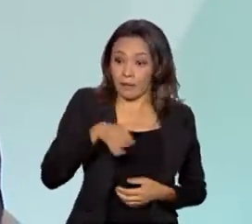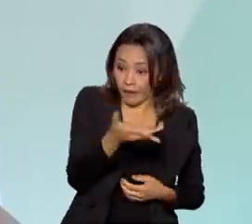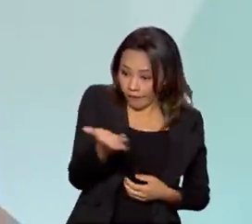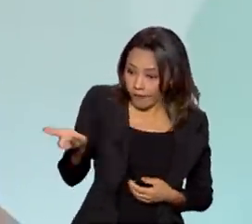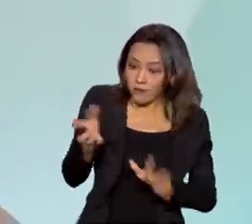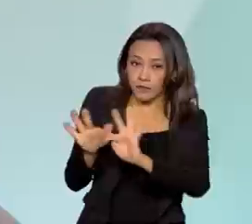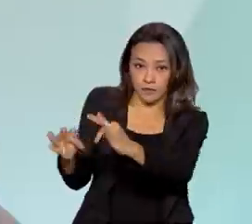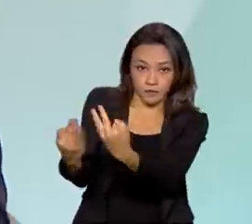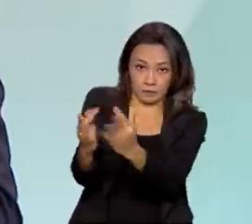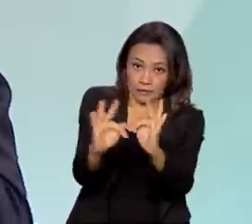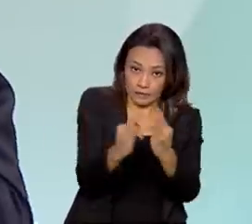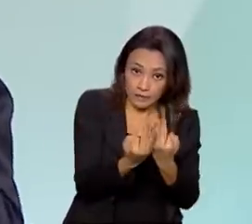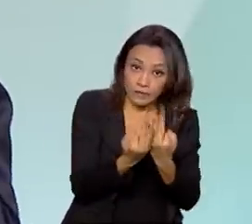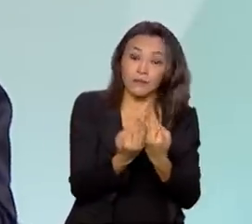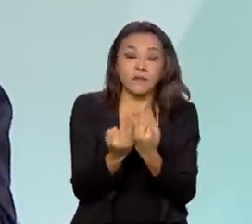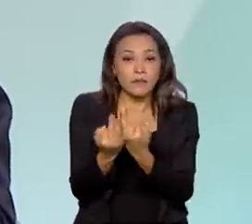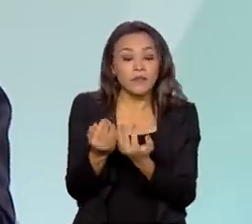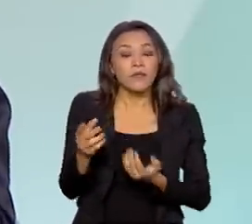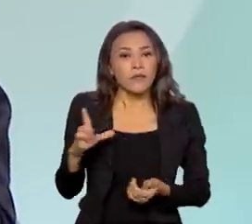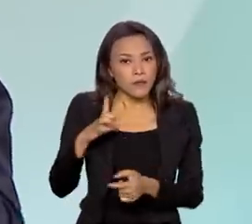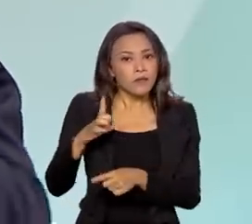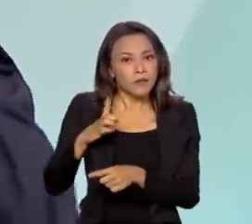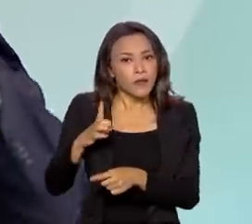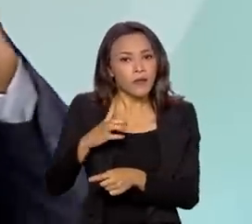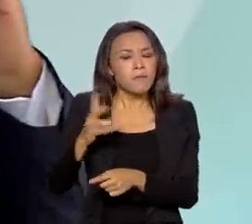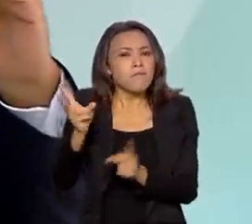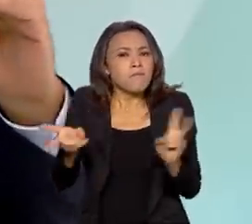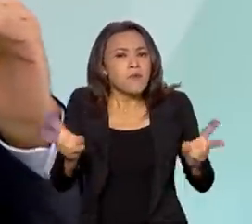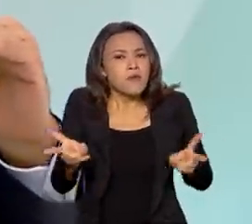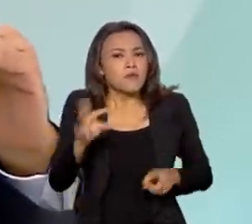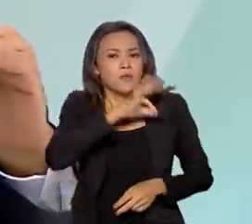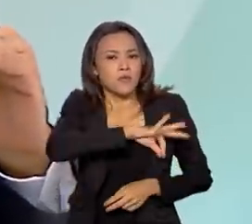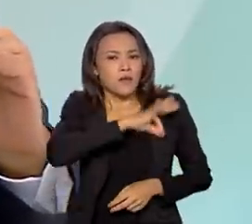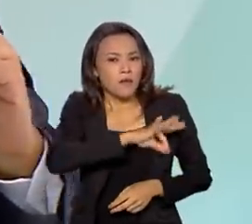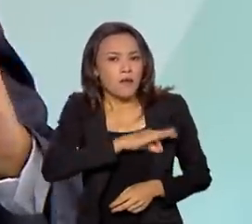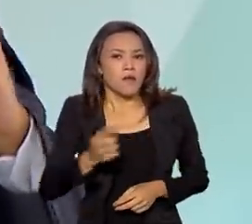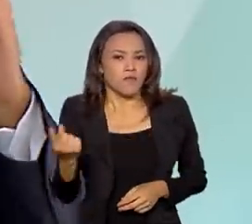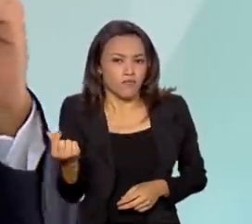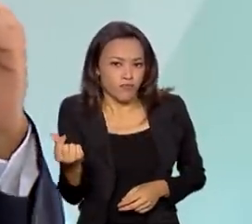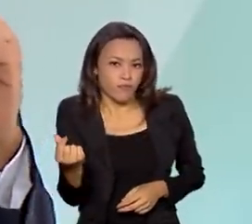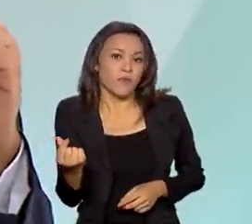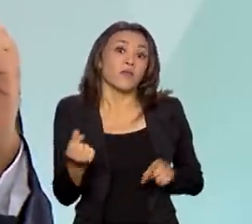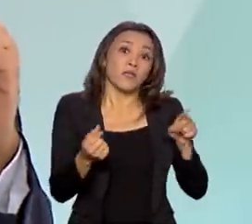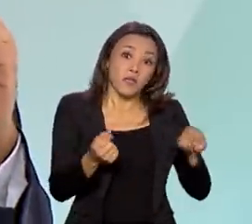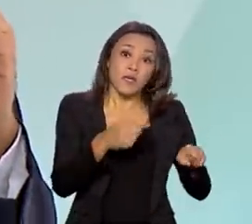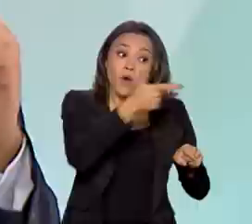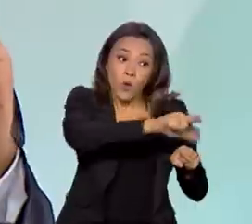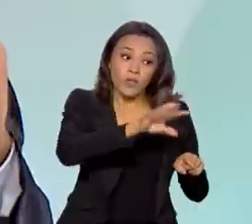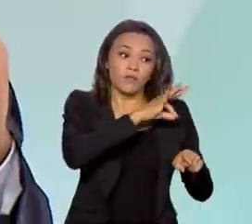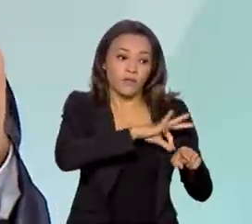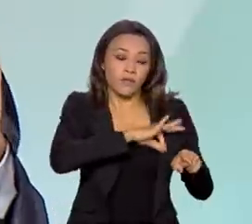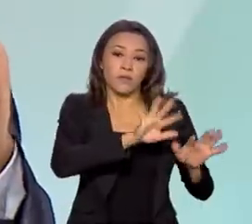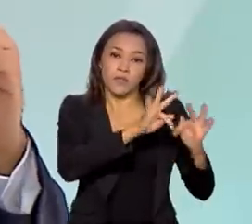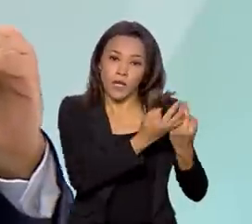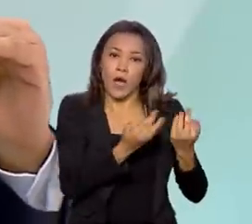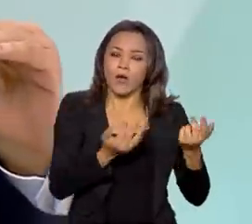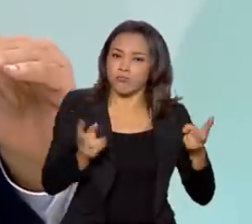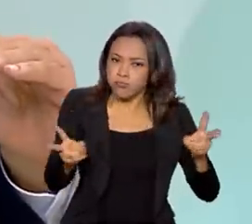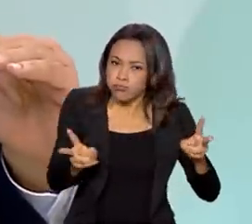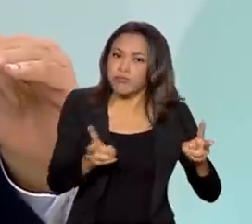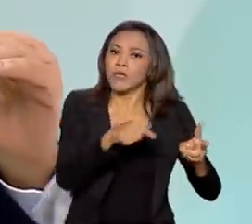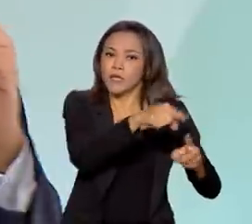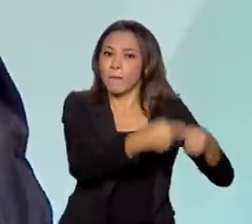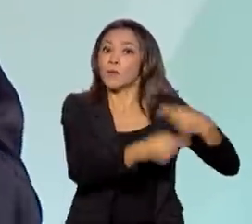que muitas vezes têm o mesmo patamar de renda das famílias que são atendidas na política de produção habitacional